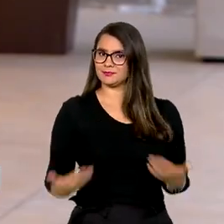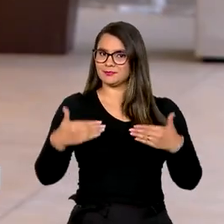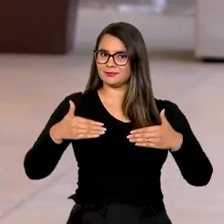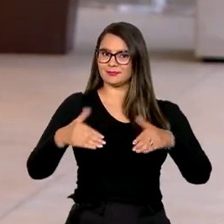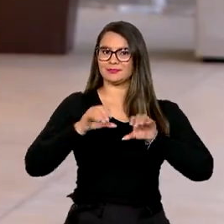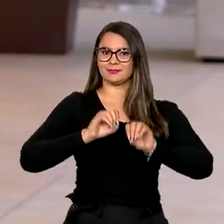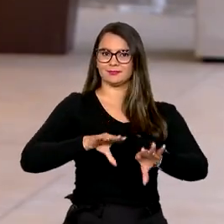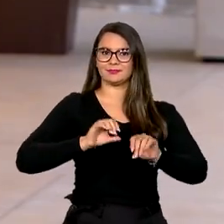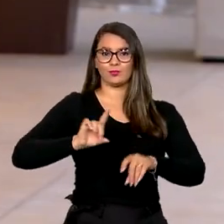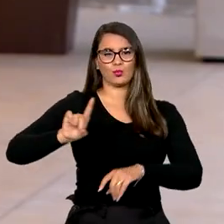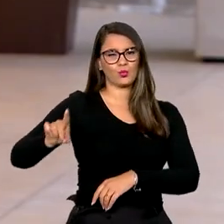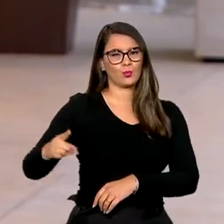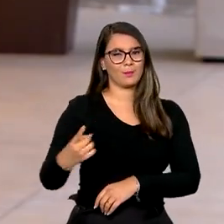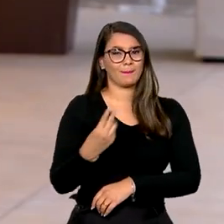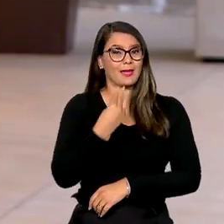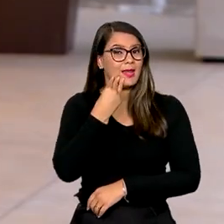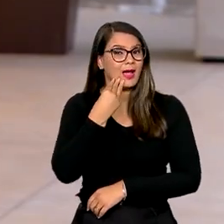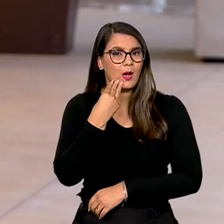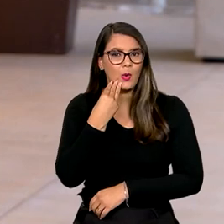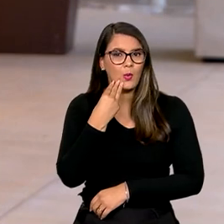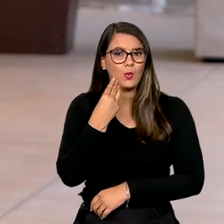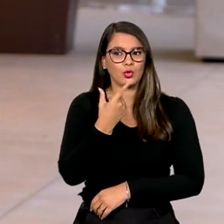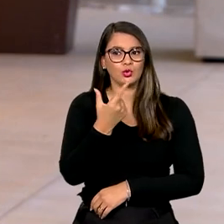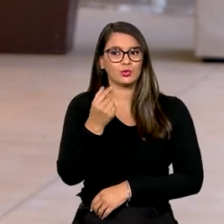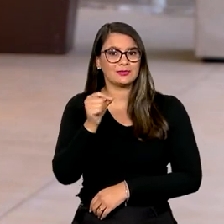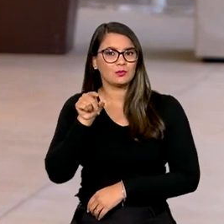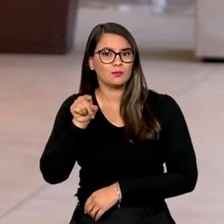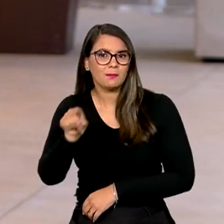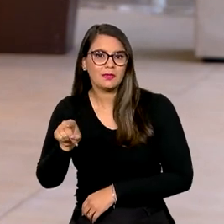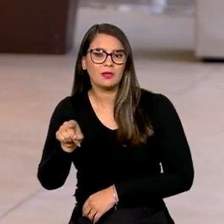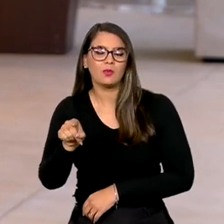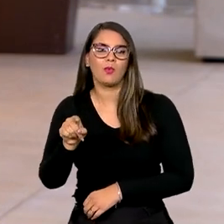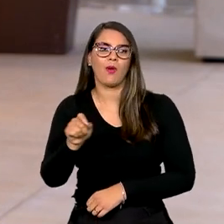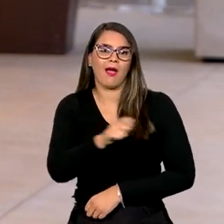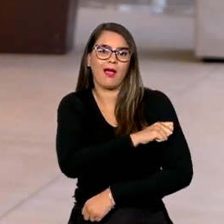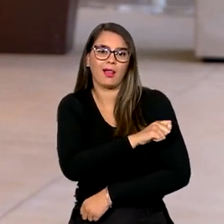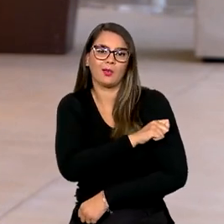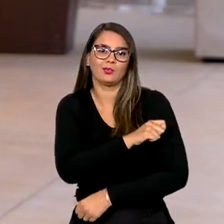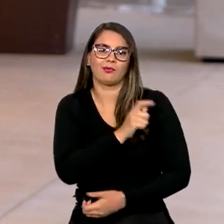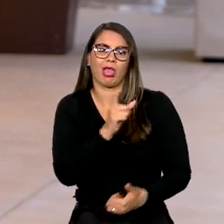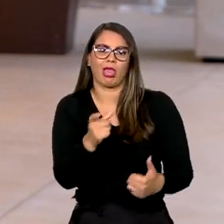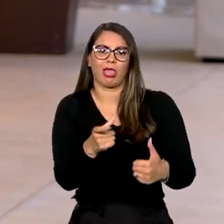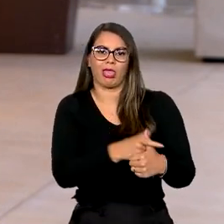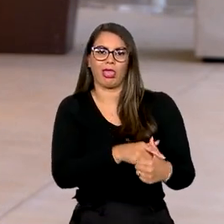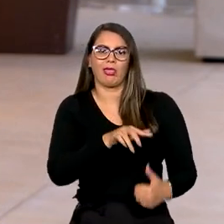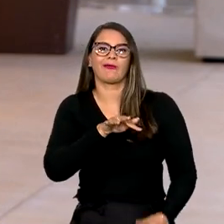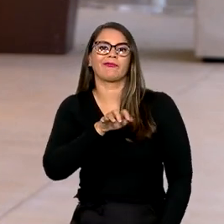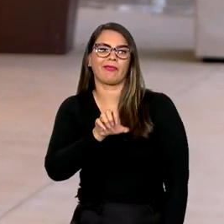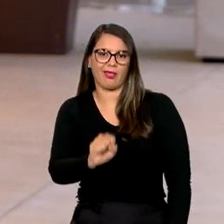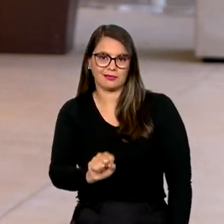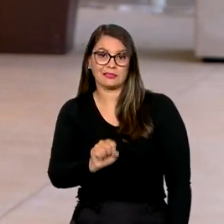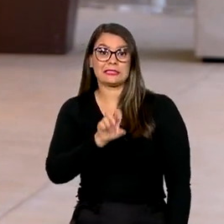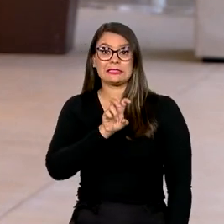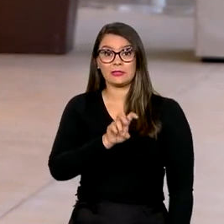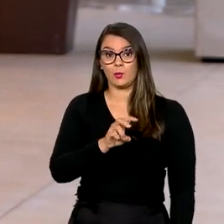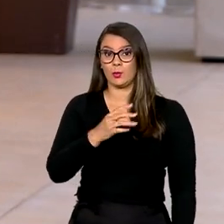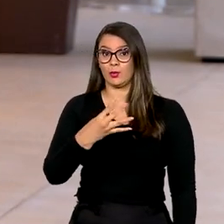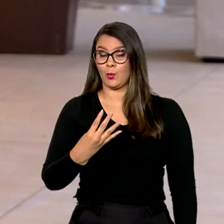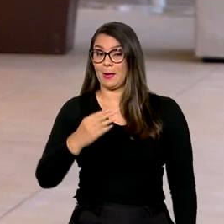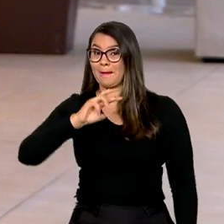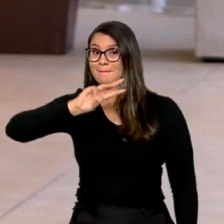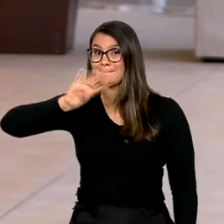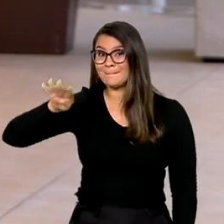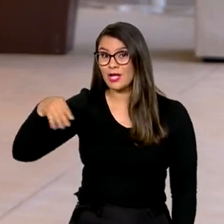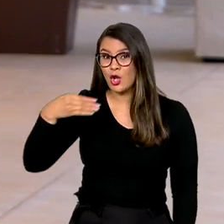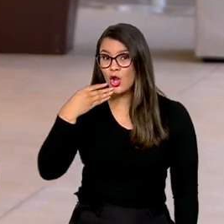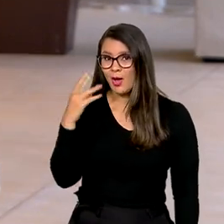Educação, 1 milhão e 200 mil estudantes estão inadimplentes com o FIES. Cerca de 54 bilhões de reais